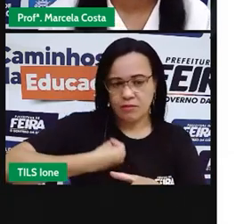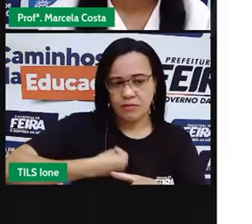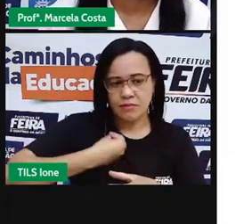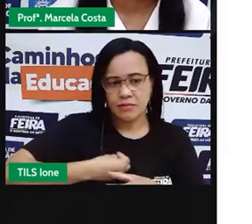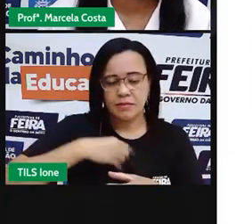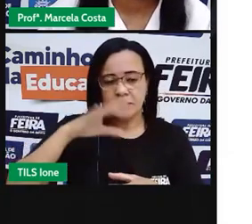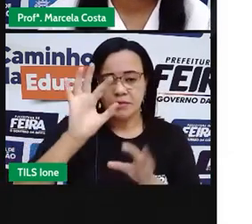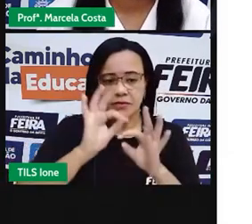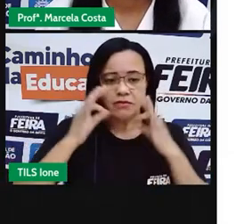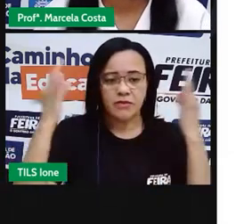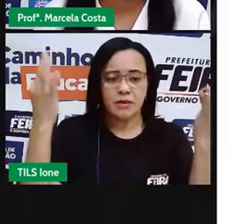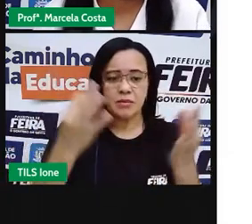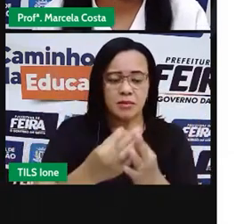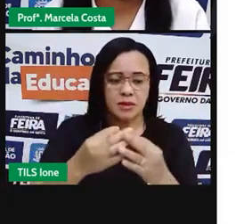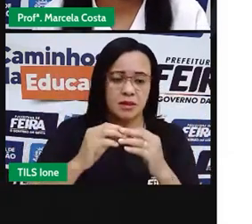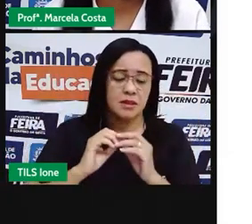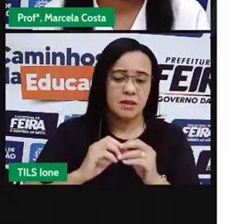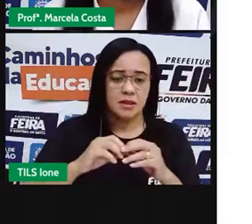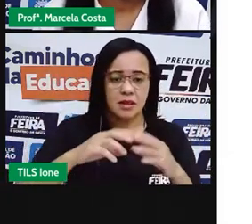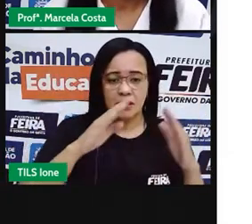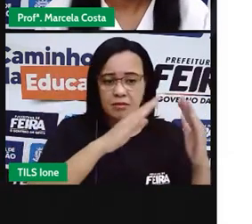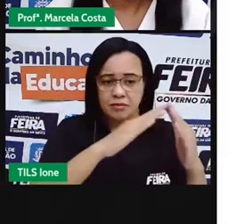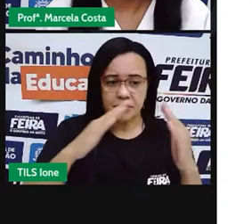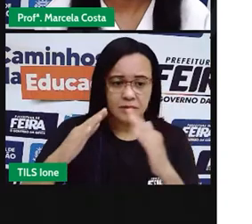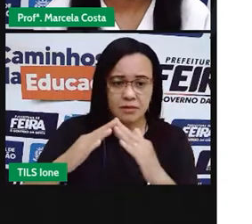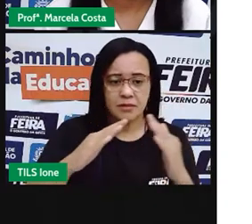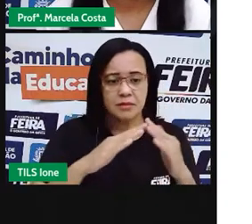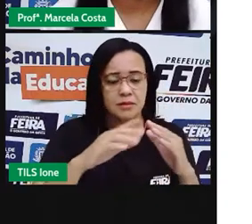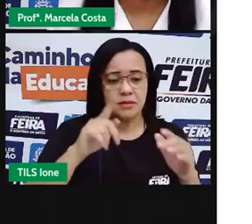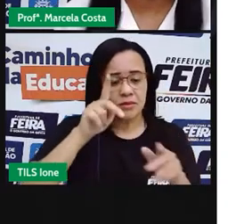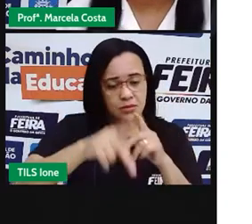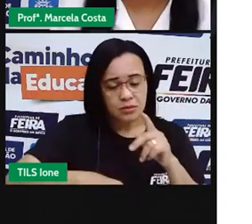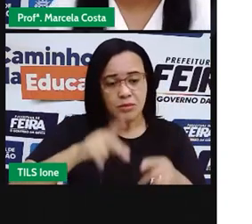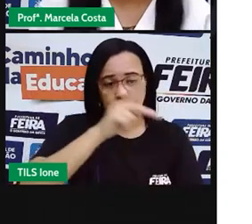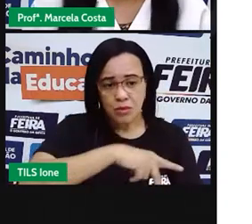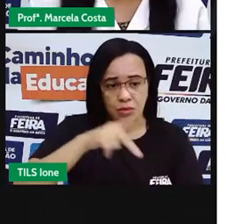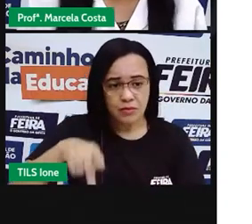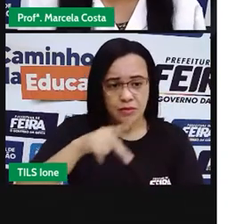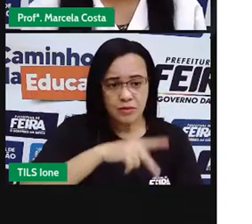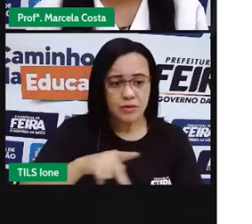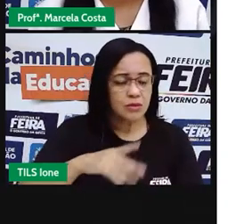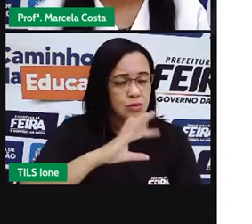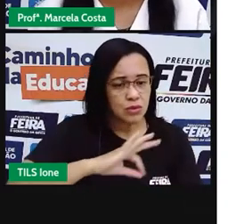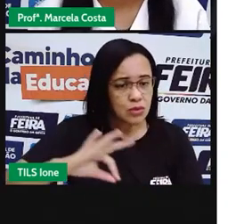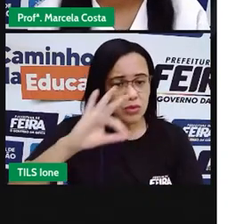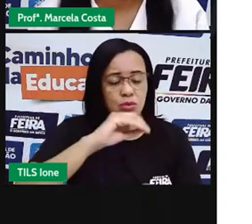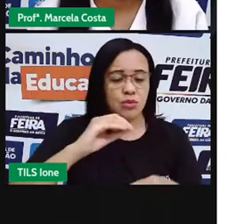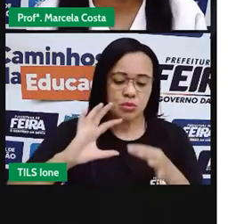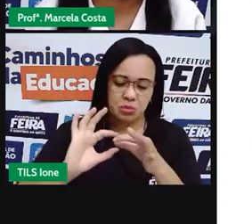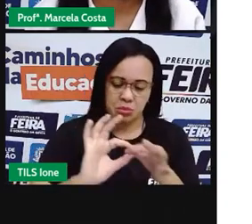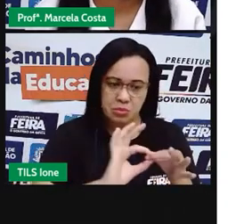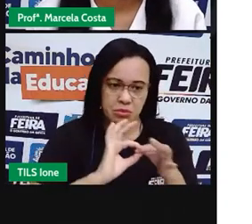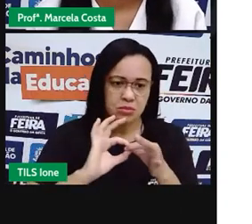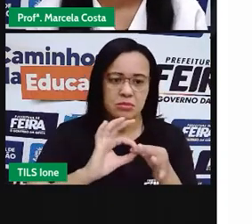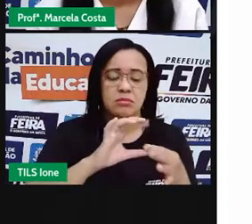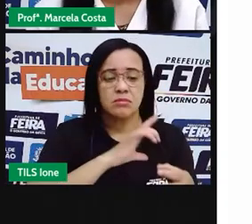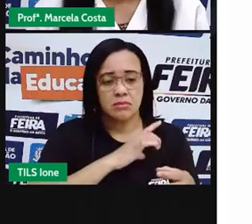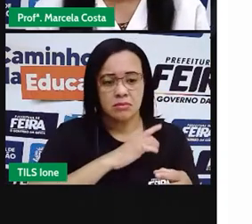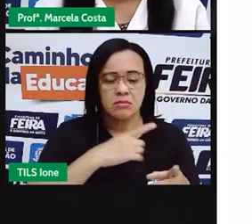com o nosso professor, com nosso vizinho, porque a gente está sempre convivendo com pessoas diferentes.